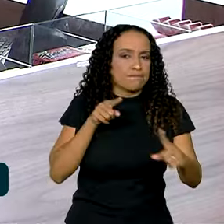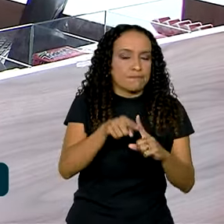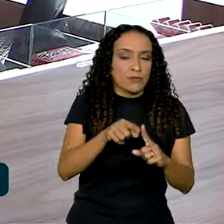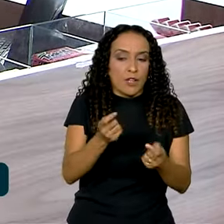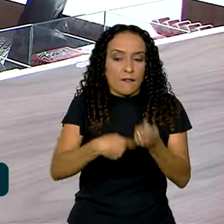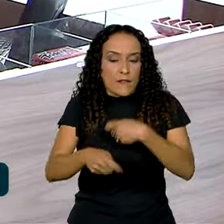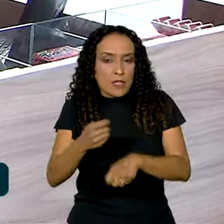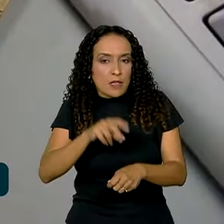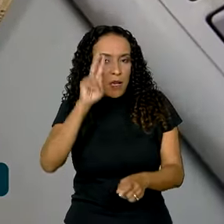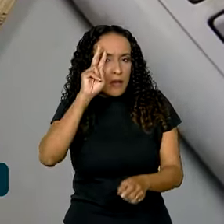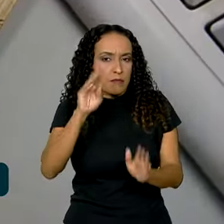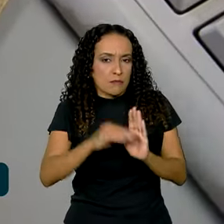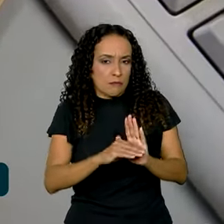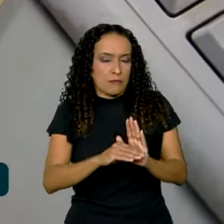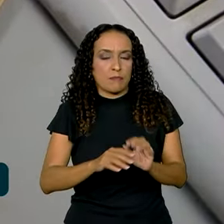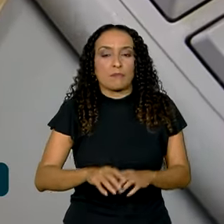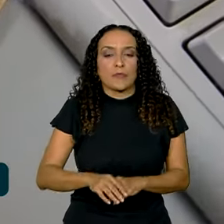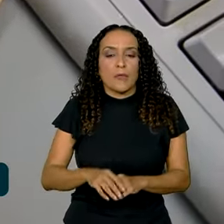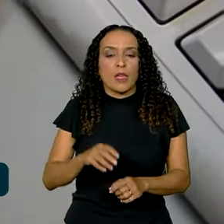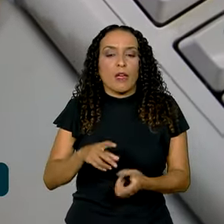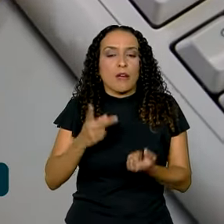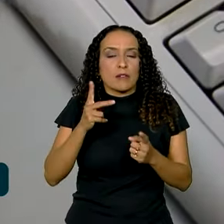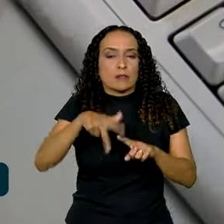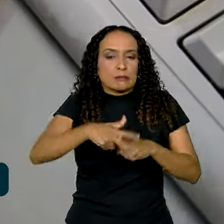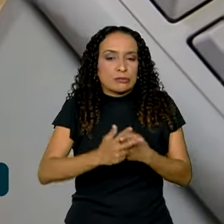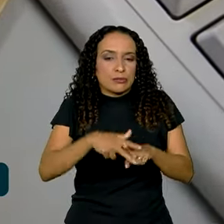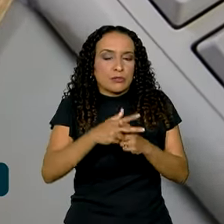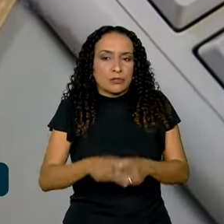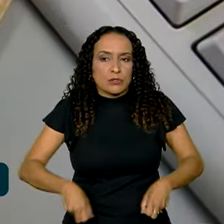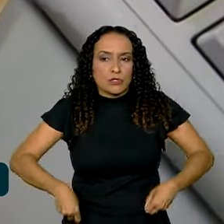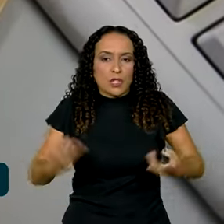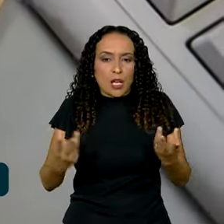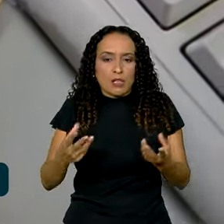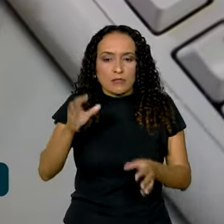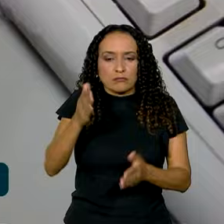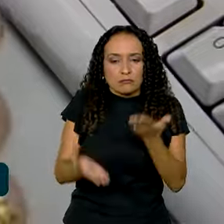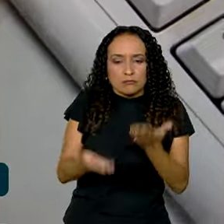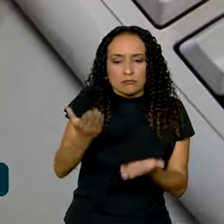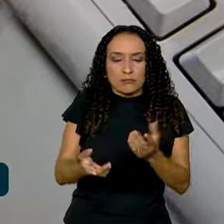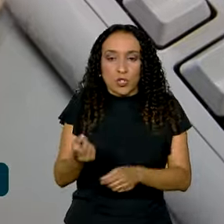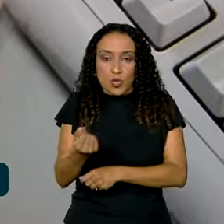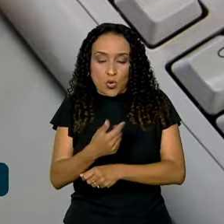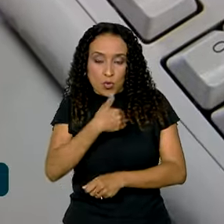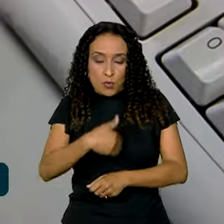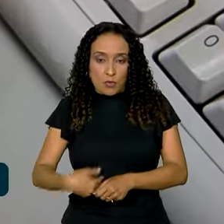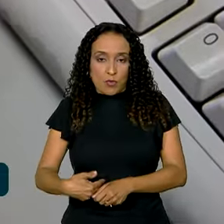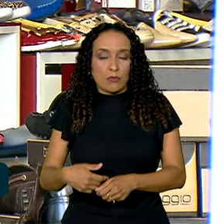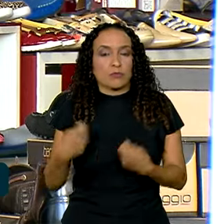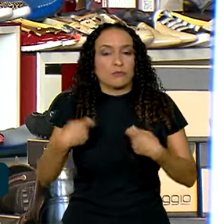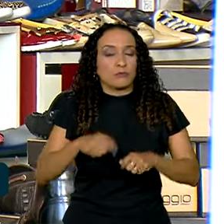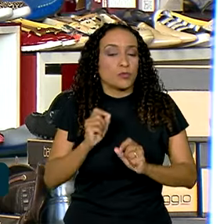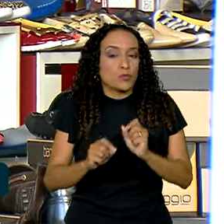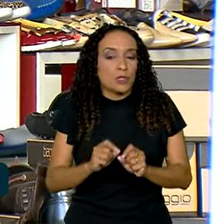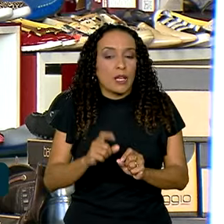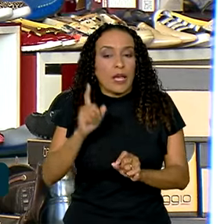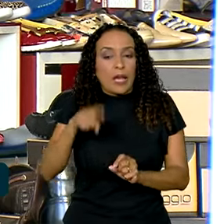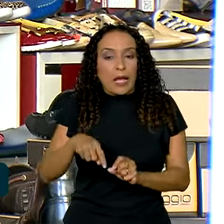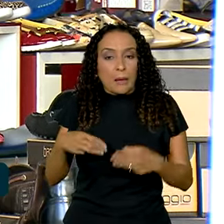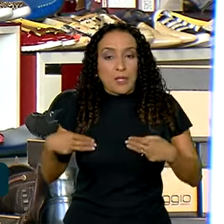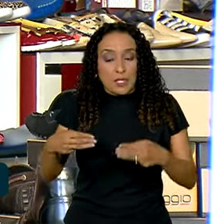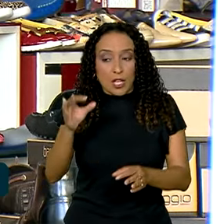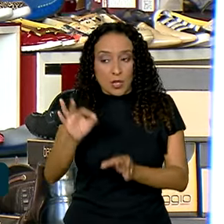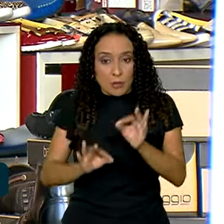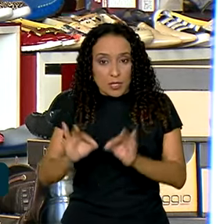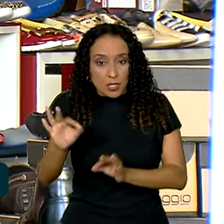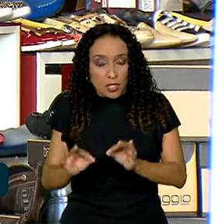descumprido. A revisão de gastos para buscar equilíbrio das contas públicas tem sido, segundo o Ministério do